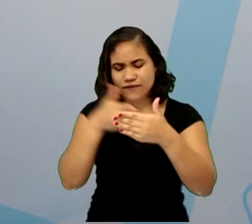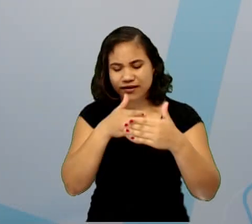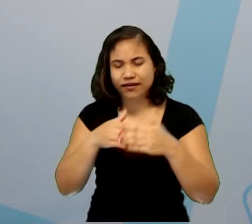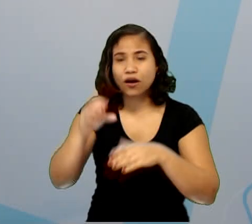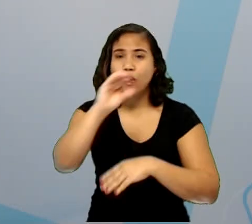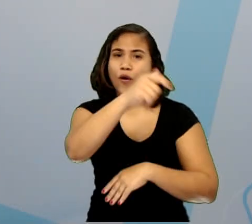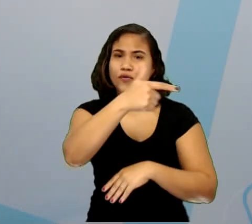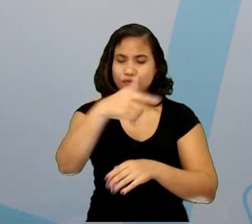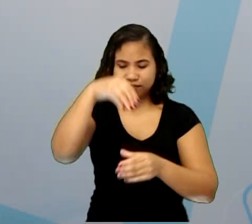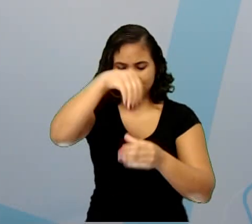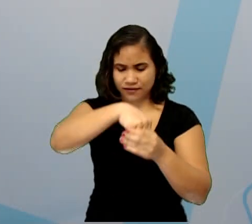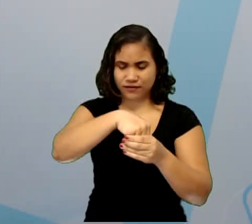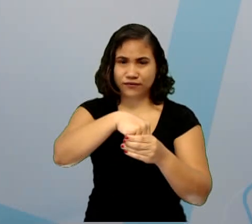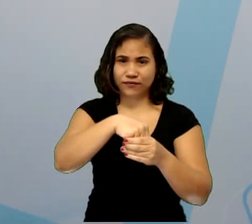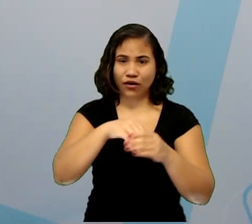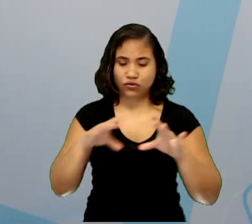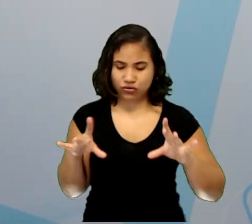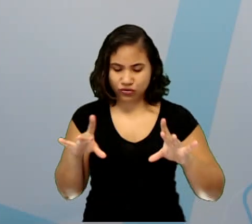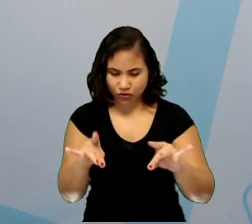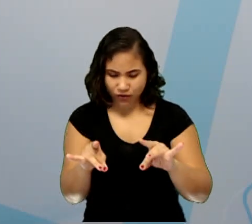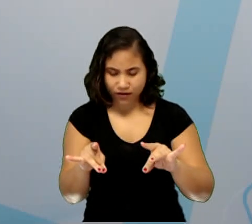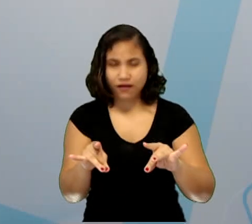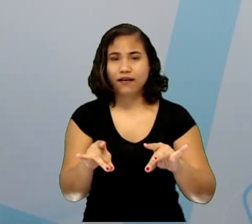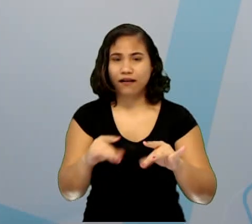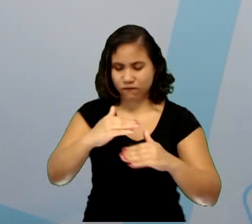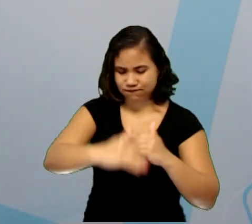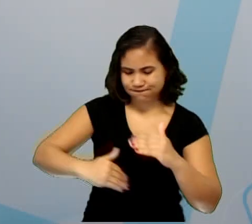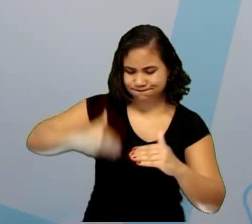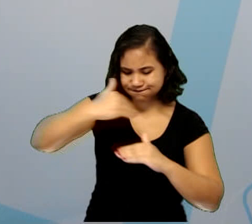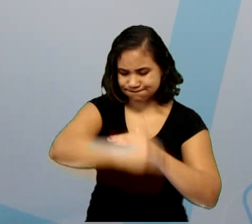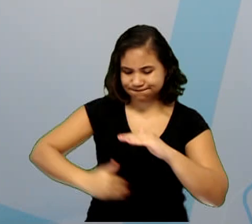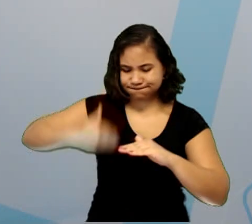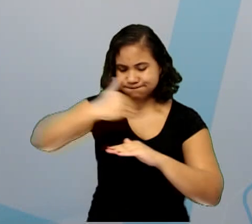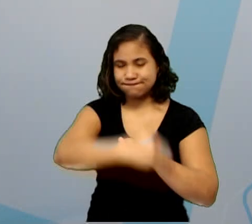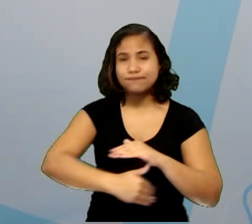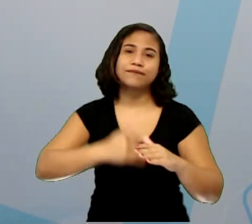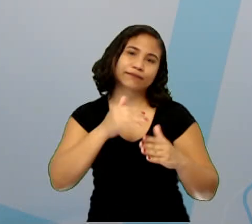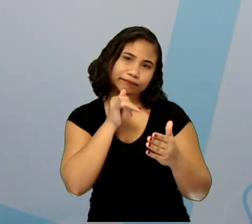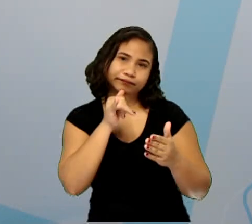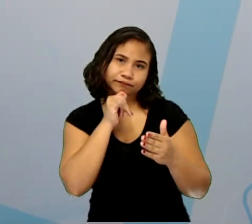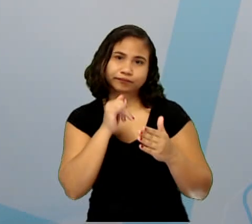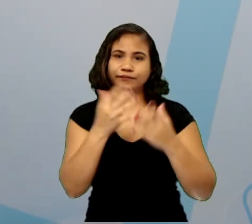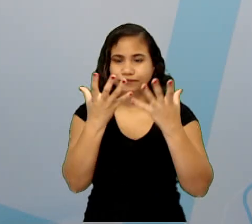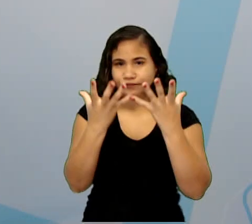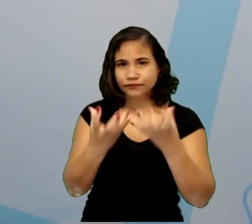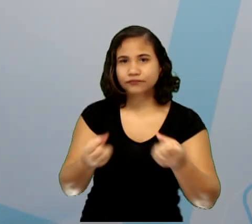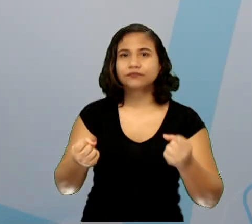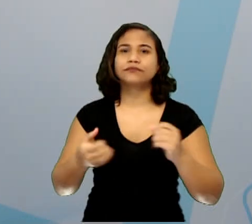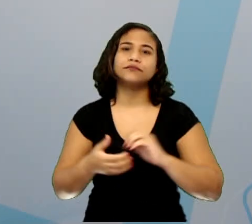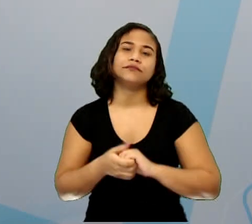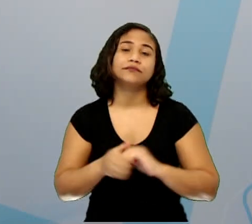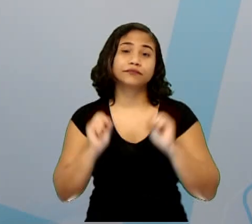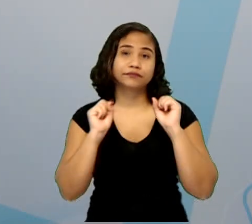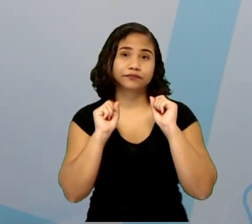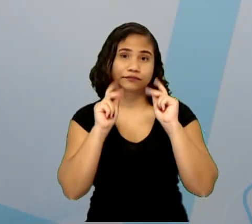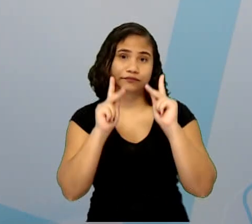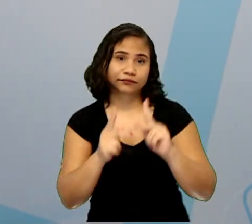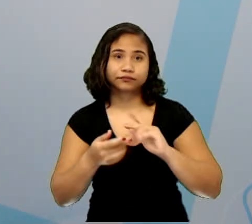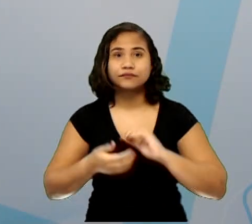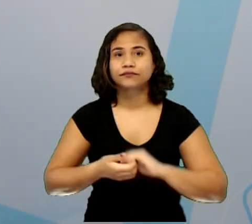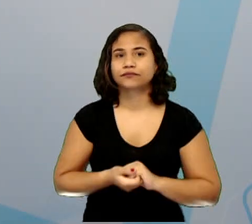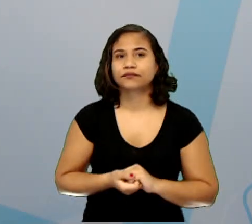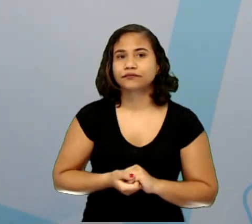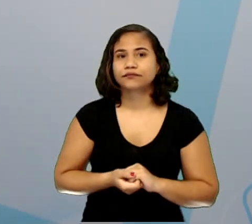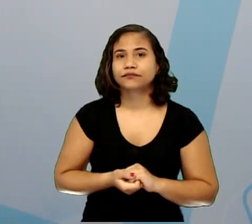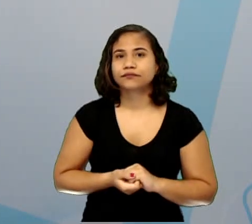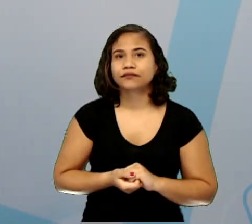também de evitar a decomposição de alimentos. Ok? Vamos entender um